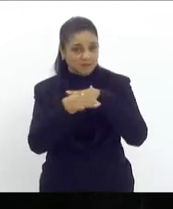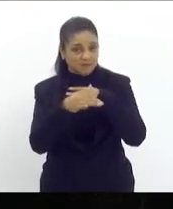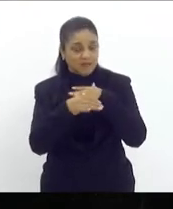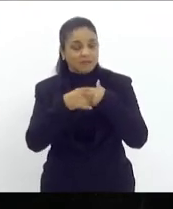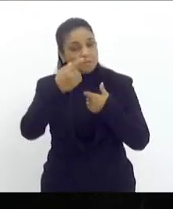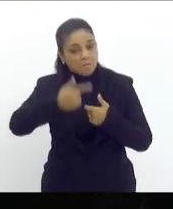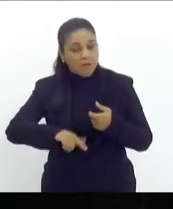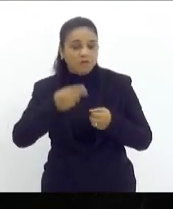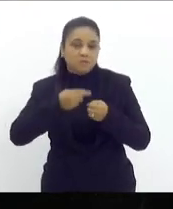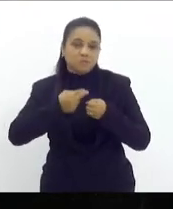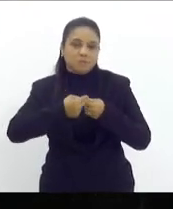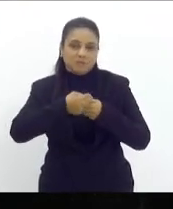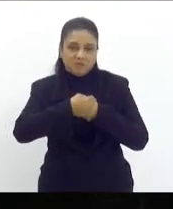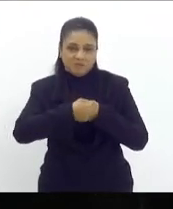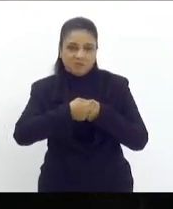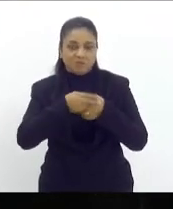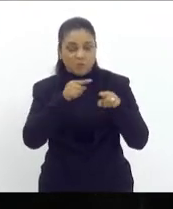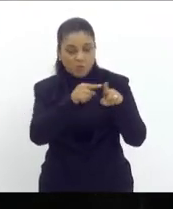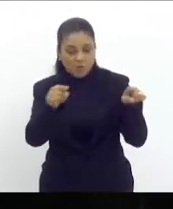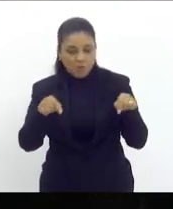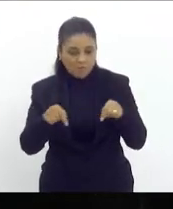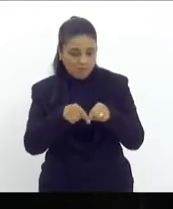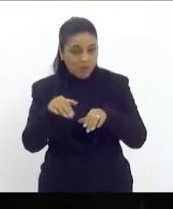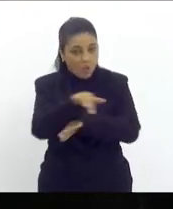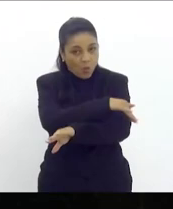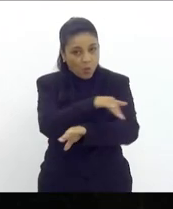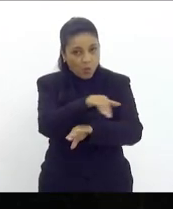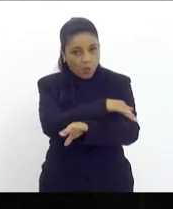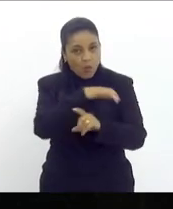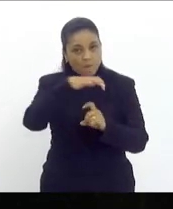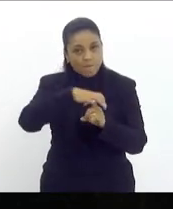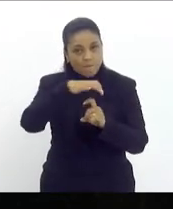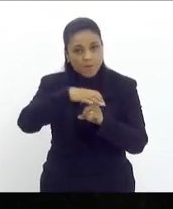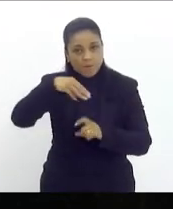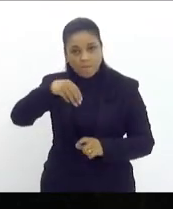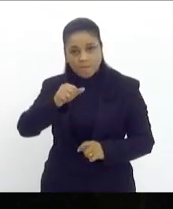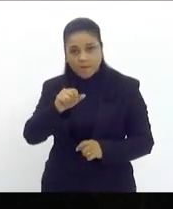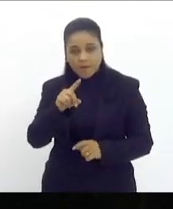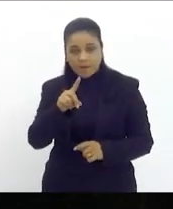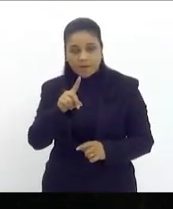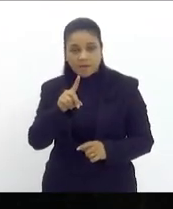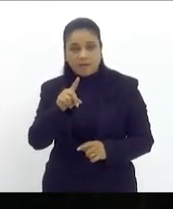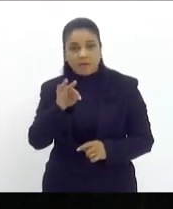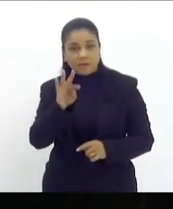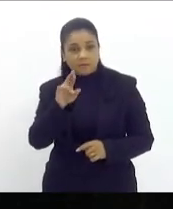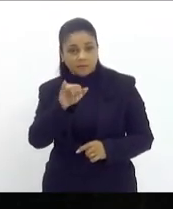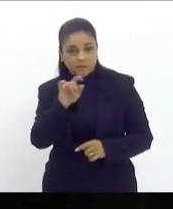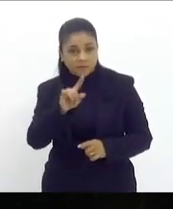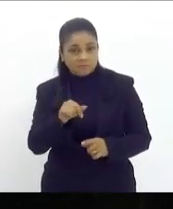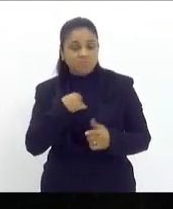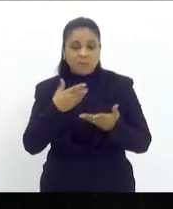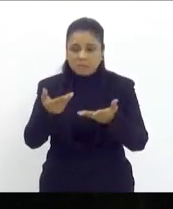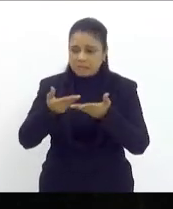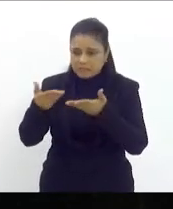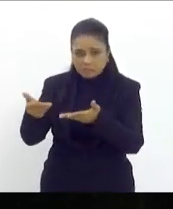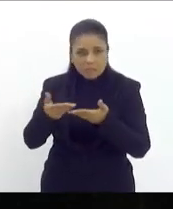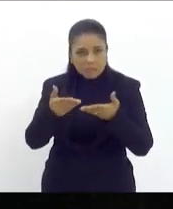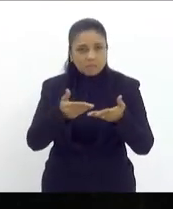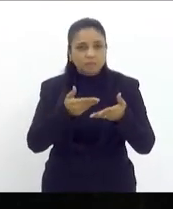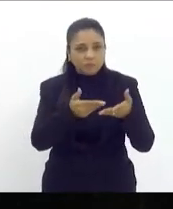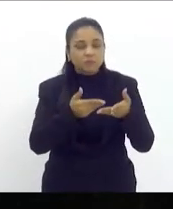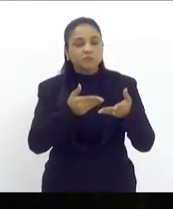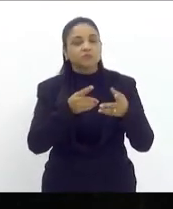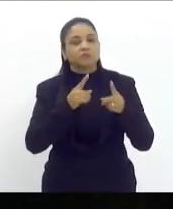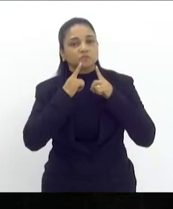município começamos com gabinete de rua na Praça da Matriz recebemos dezenas de demandas algumas